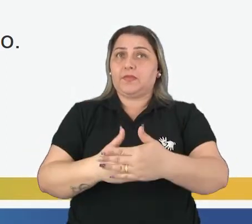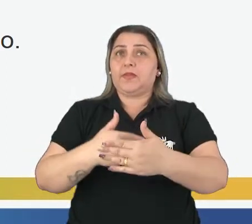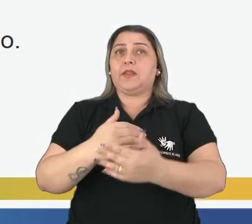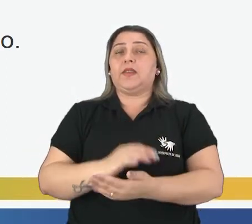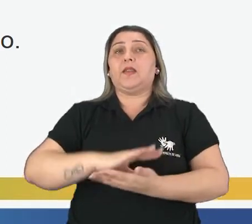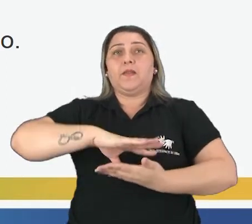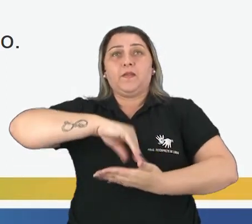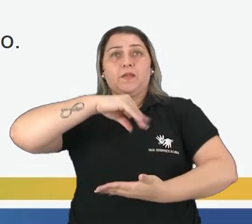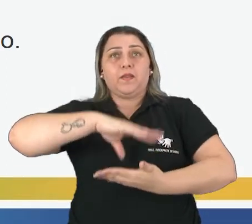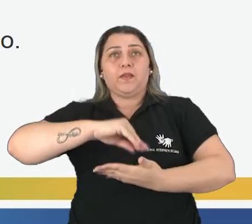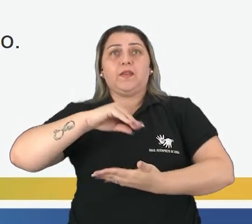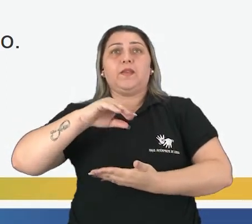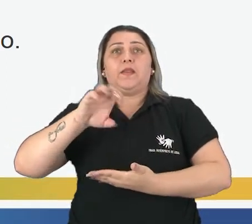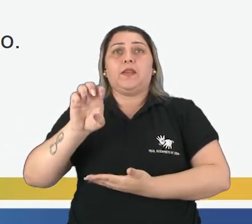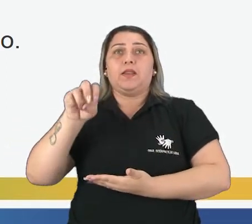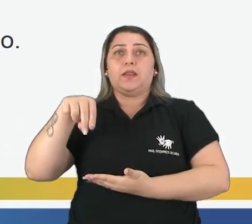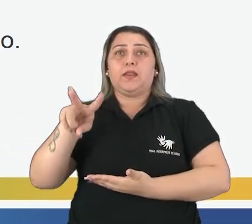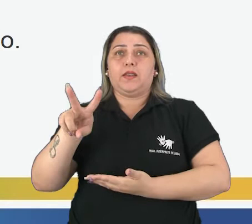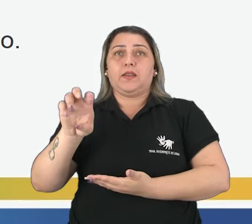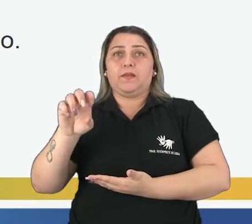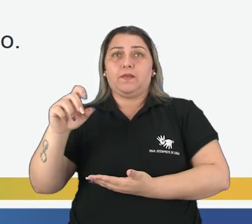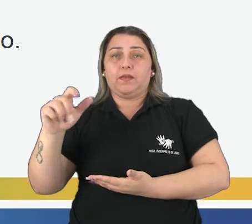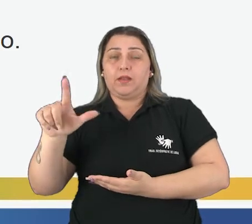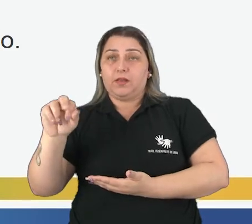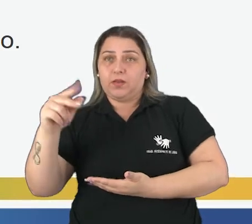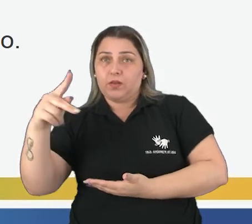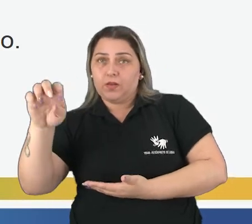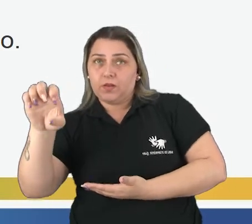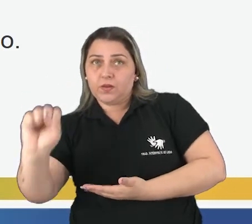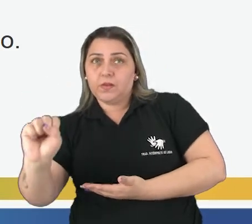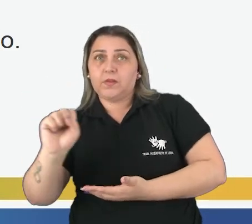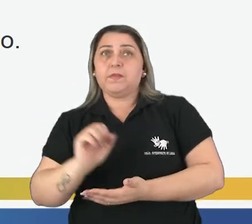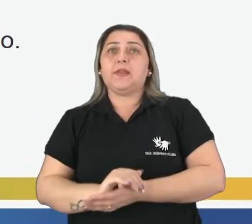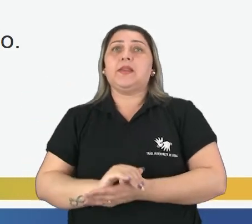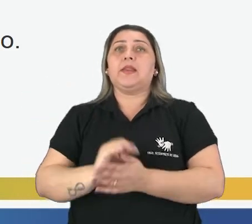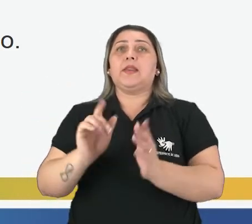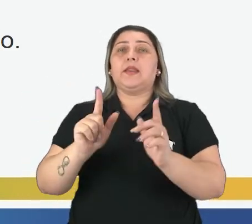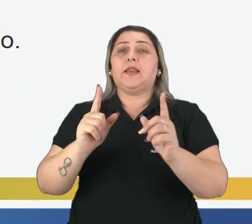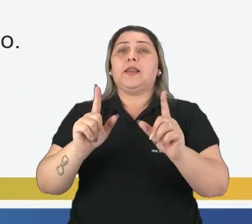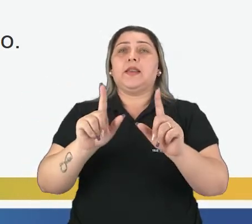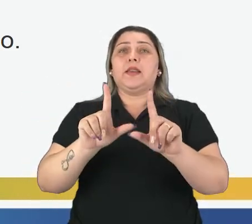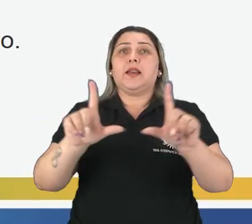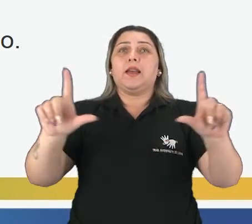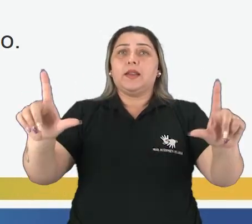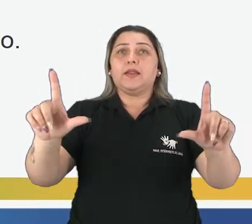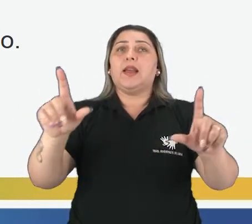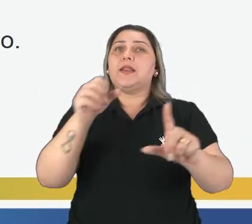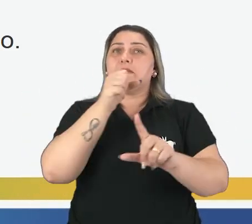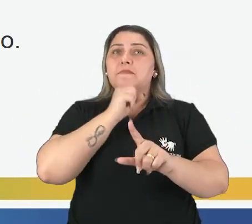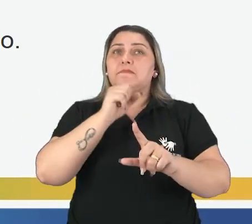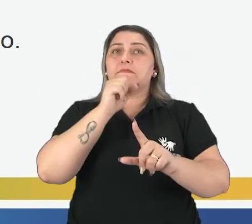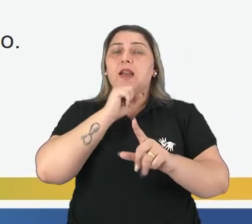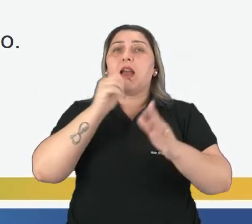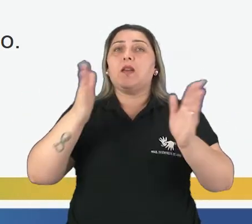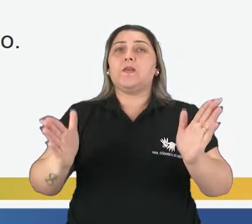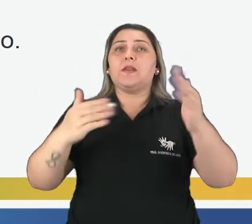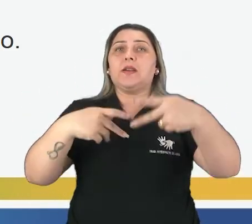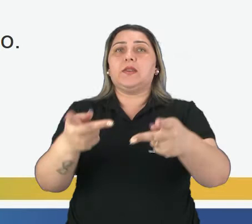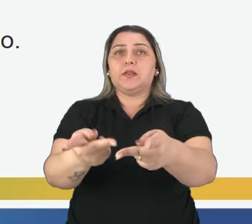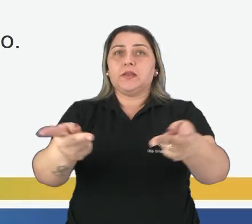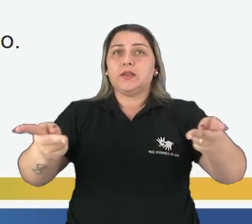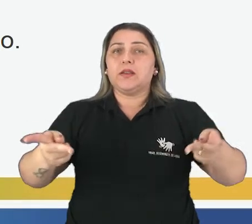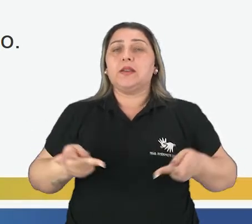aparas de papel, fotocópias, envelopes, rascunhos,